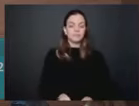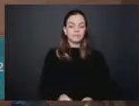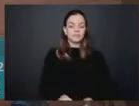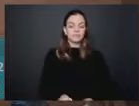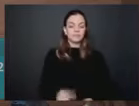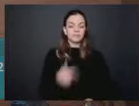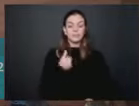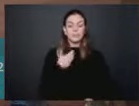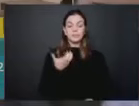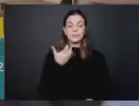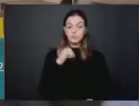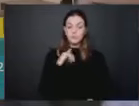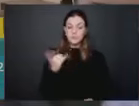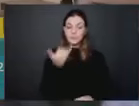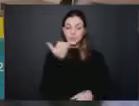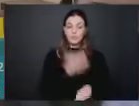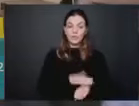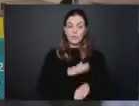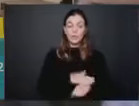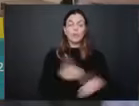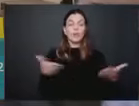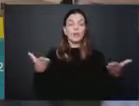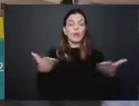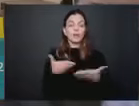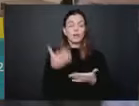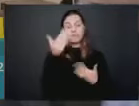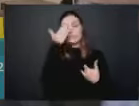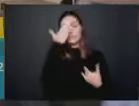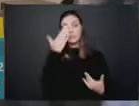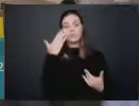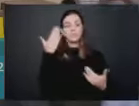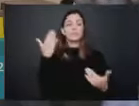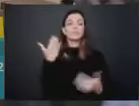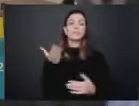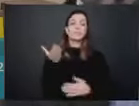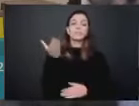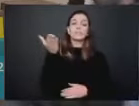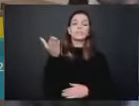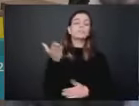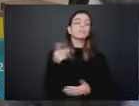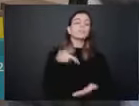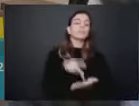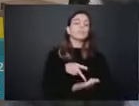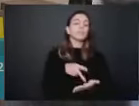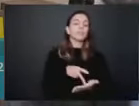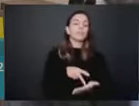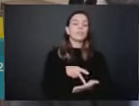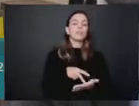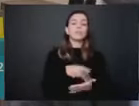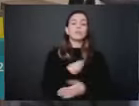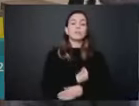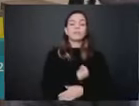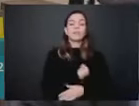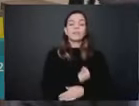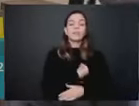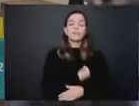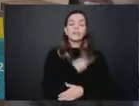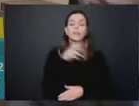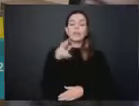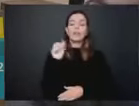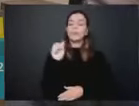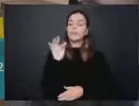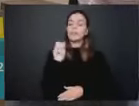momento, presidente, só para agradecer imensamente a presença do Rafael Félix,